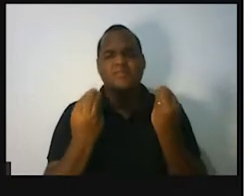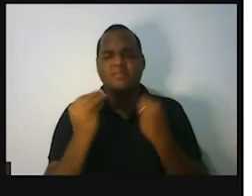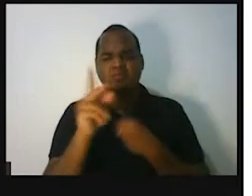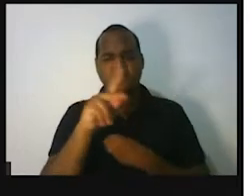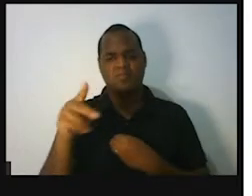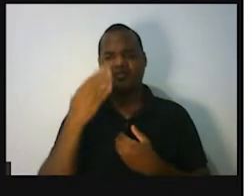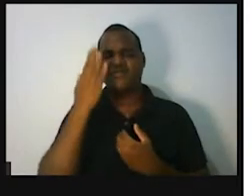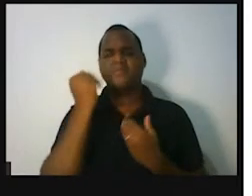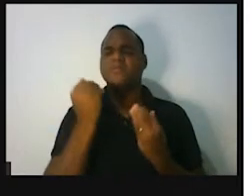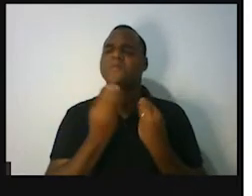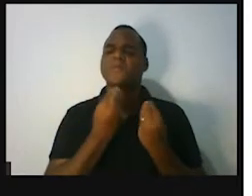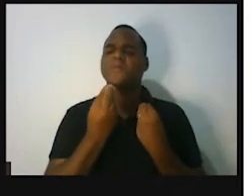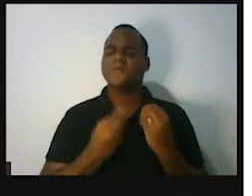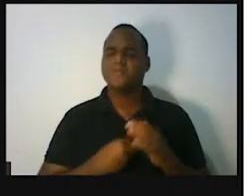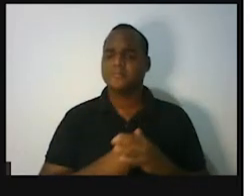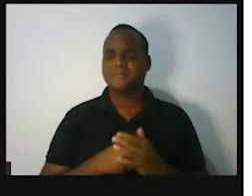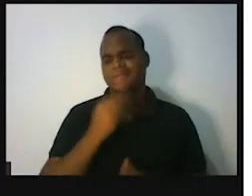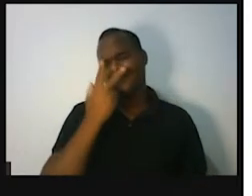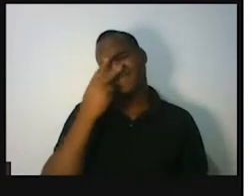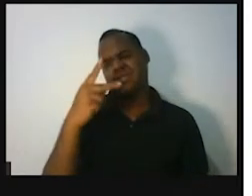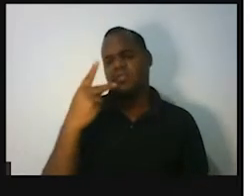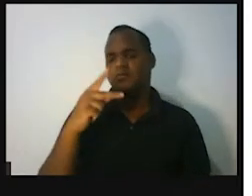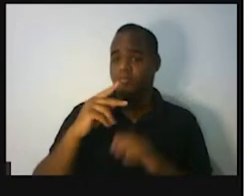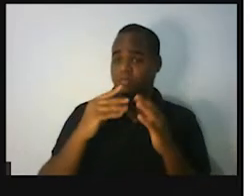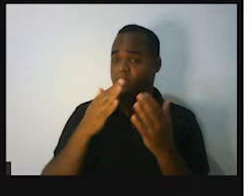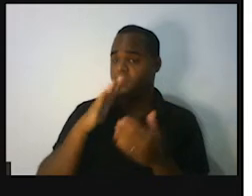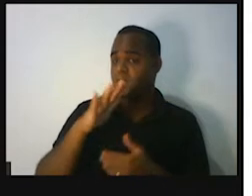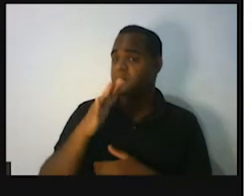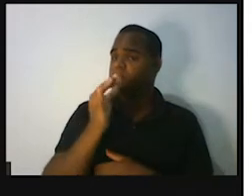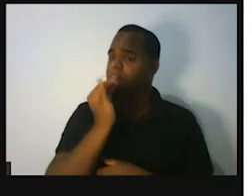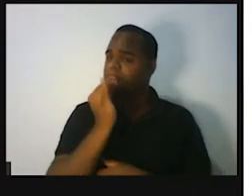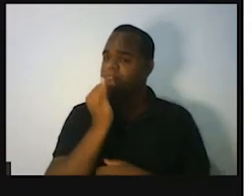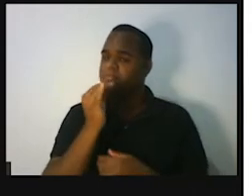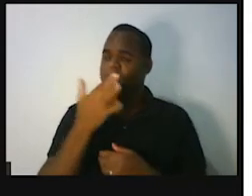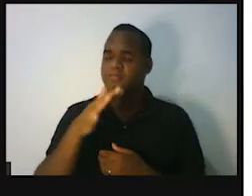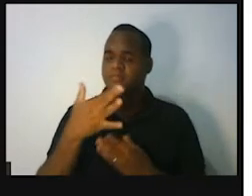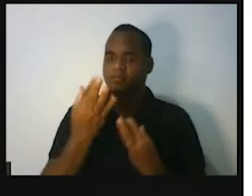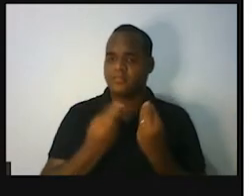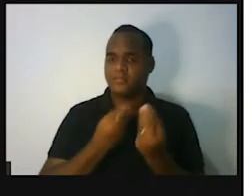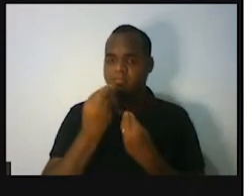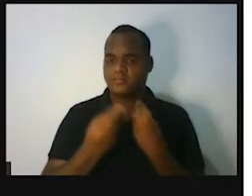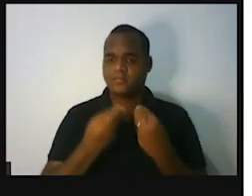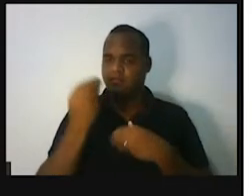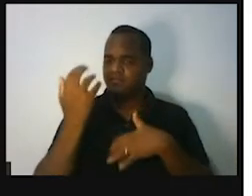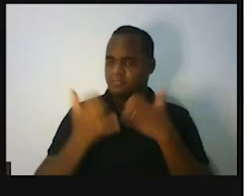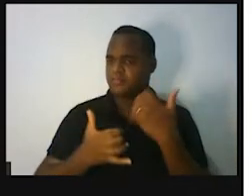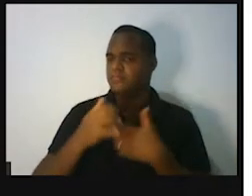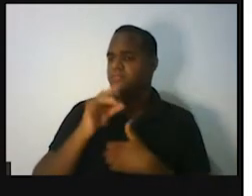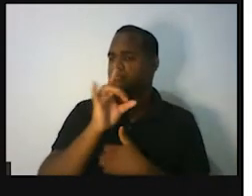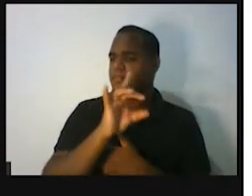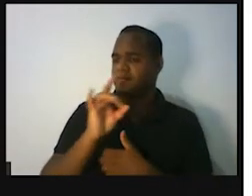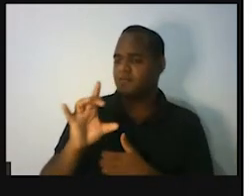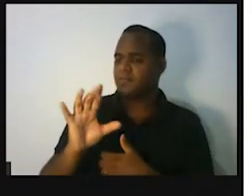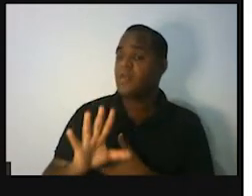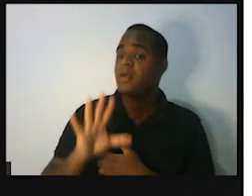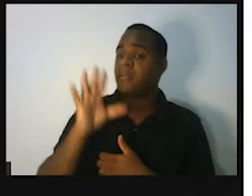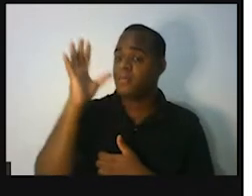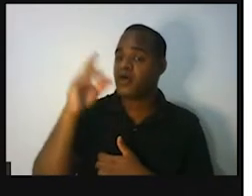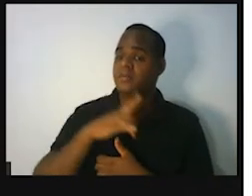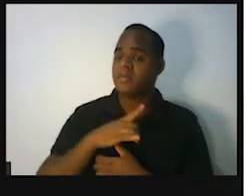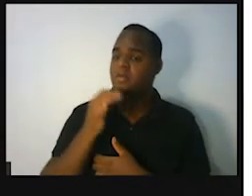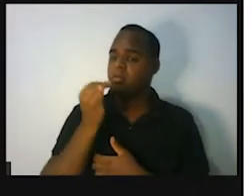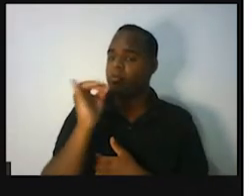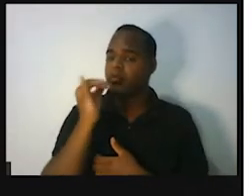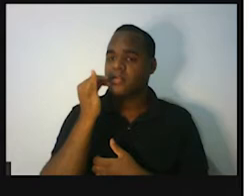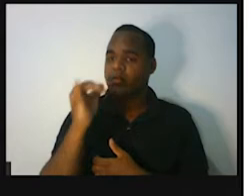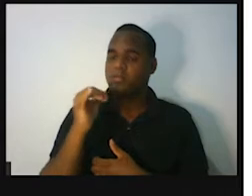Você sabe mais ou menos quanto em cada mês é consumido de energia